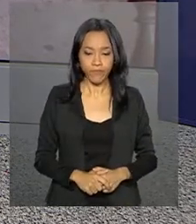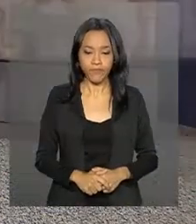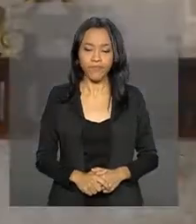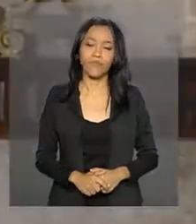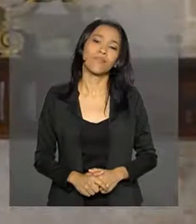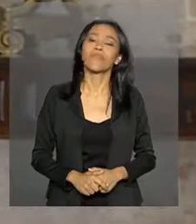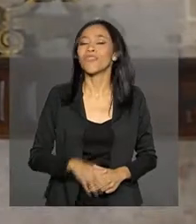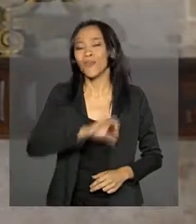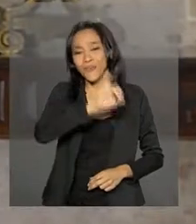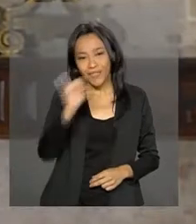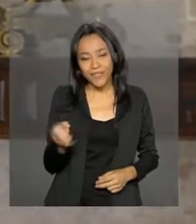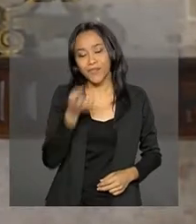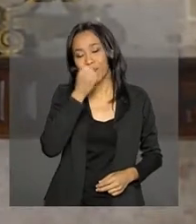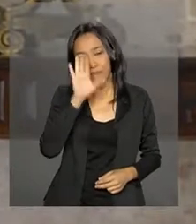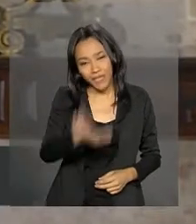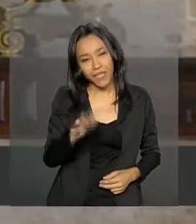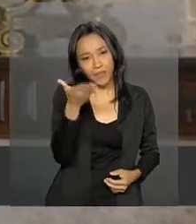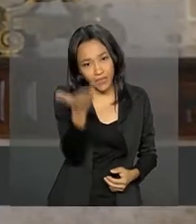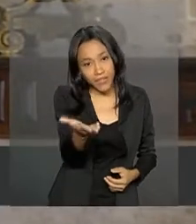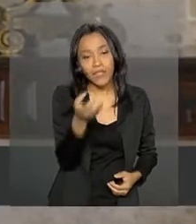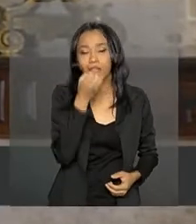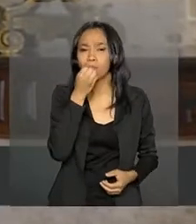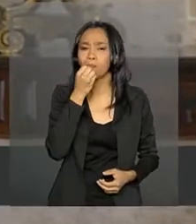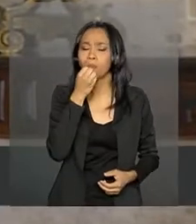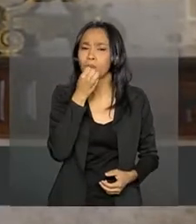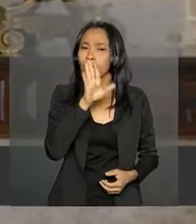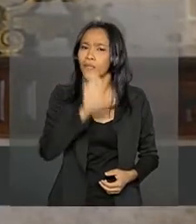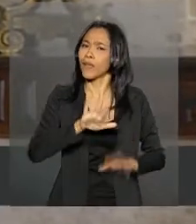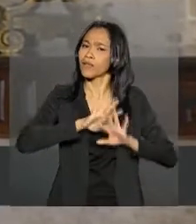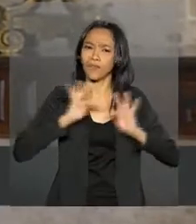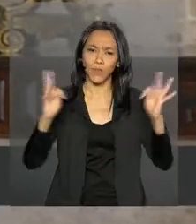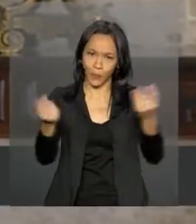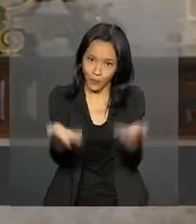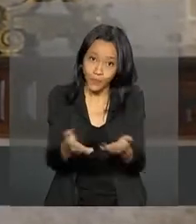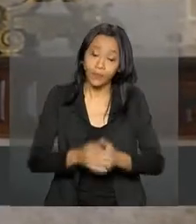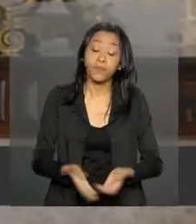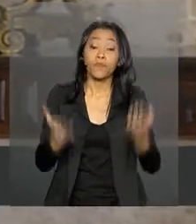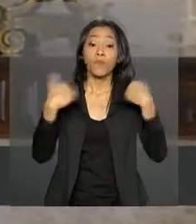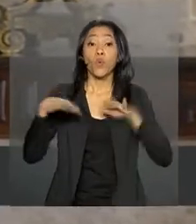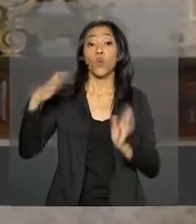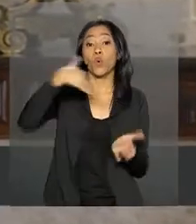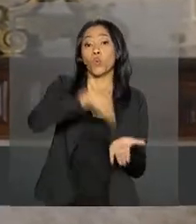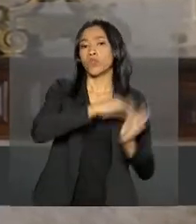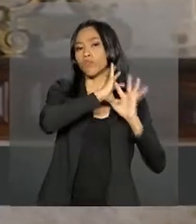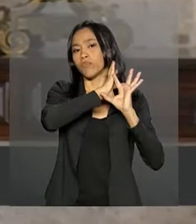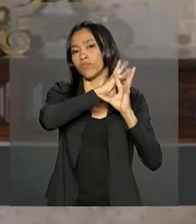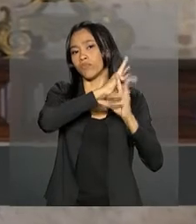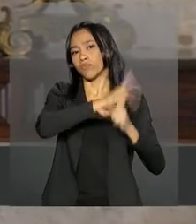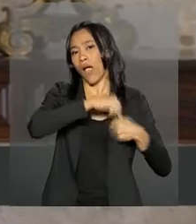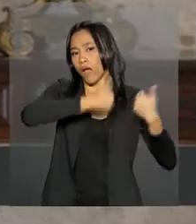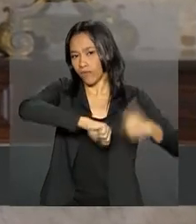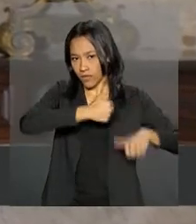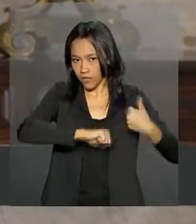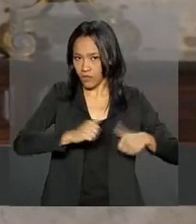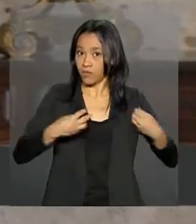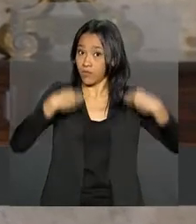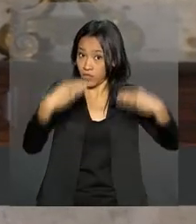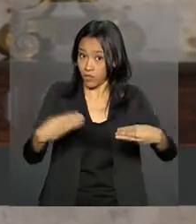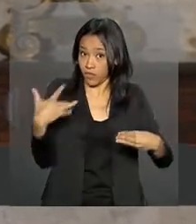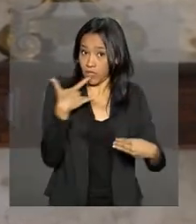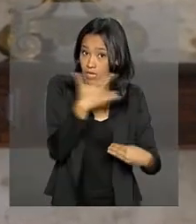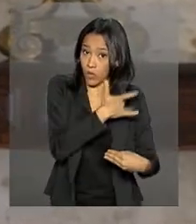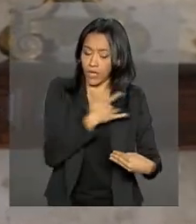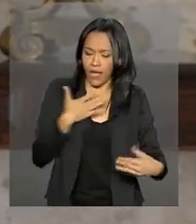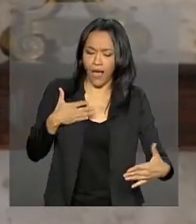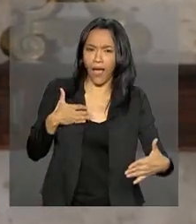Olá, Paulo. Boa tarde para você. Boa tarde a todos. Olha só, o último balanço do Ministério da Saúde mostra que até